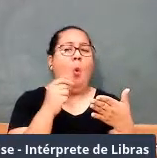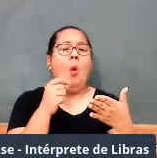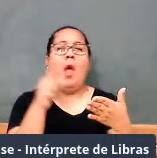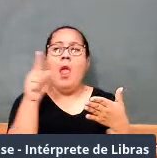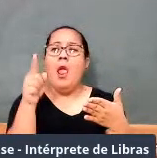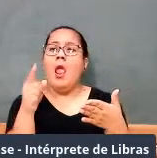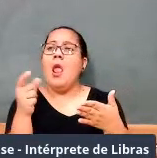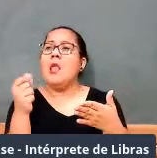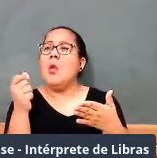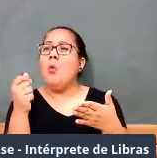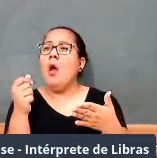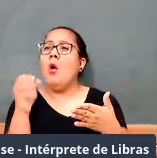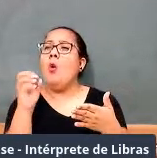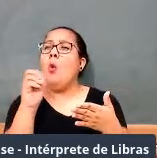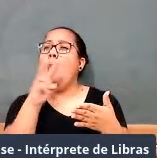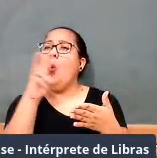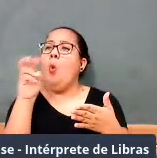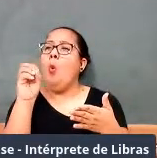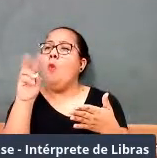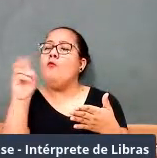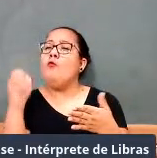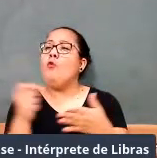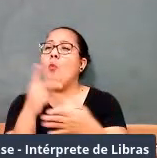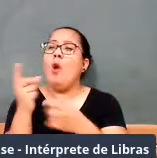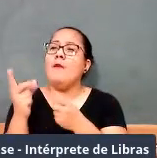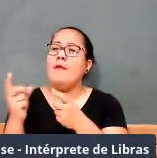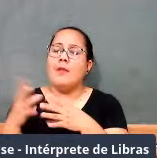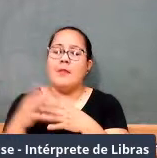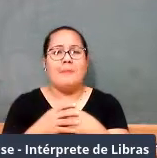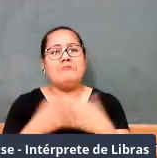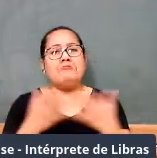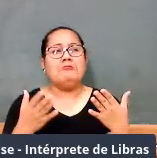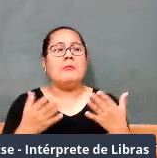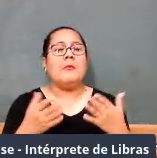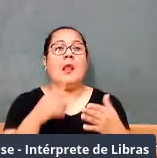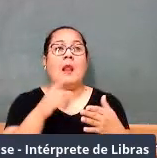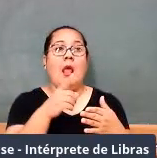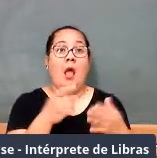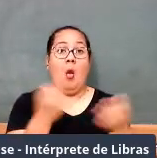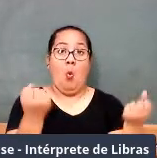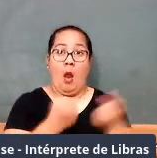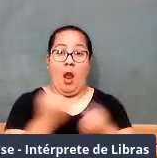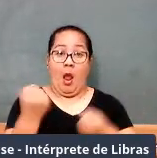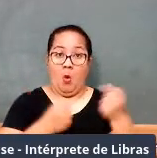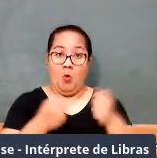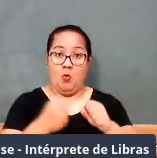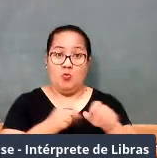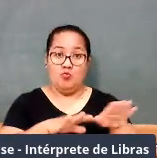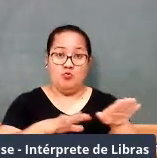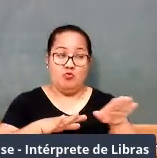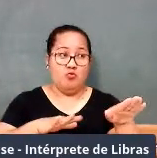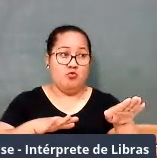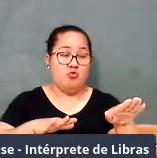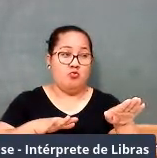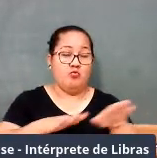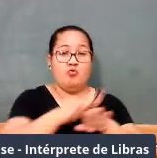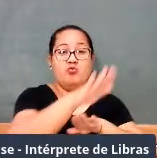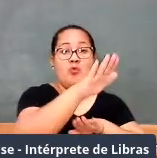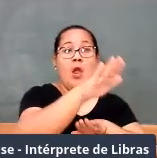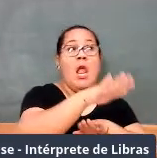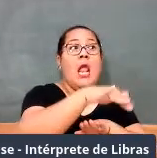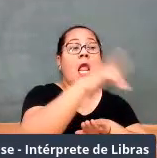oito dúzias de ovos. Numa corrida de automóveis sobre uma distância fixa, de que depende o tempo do vencedor.